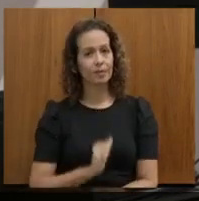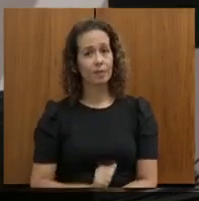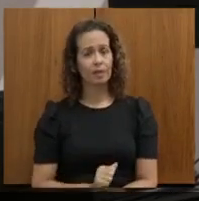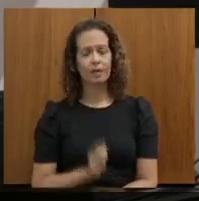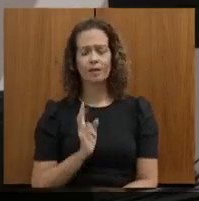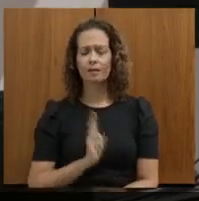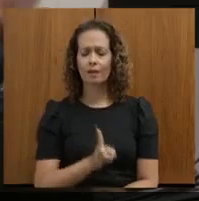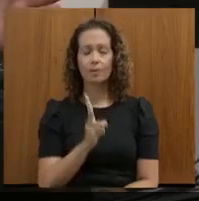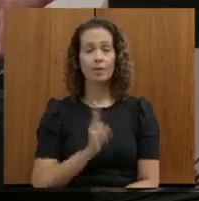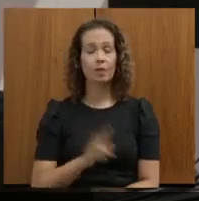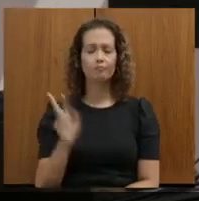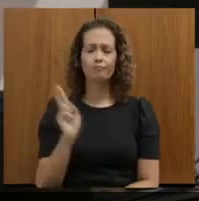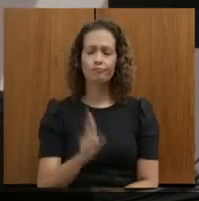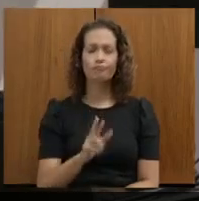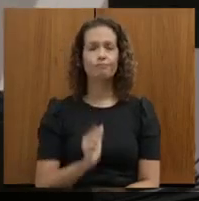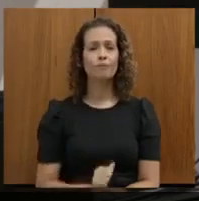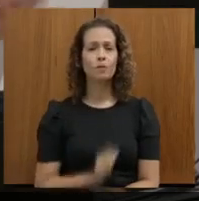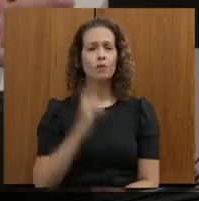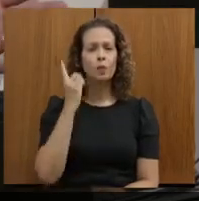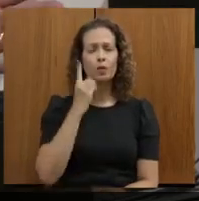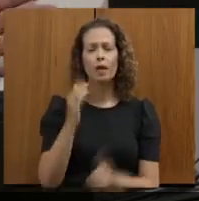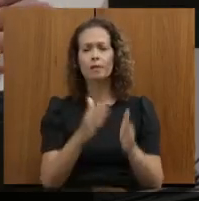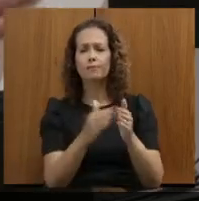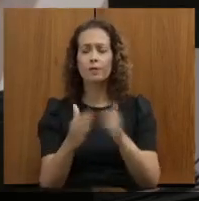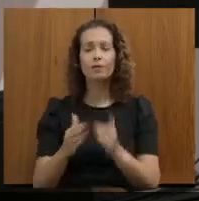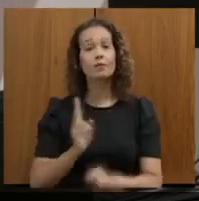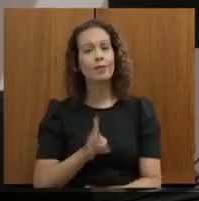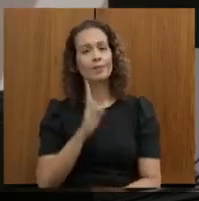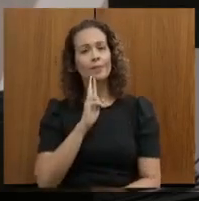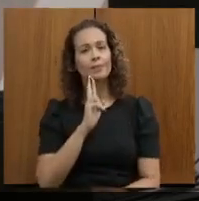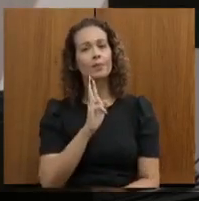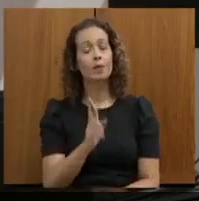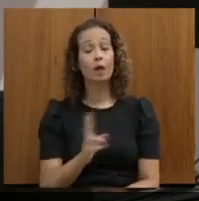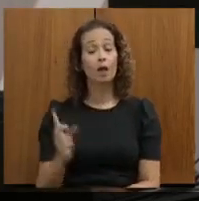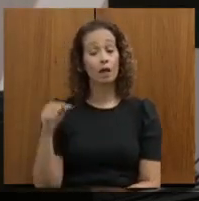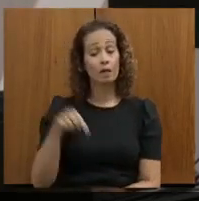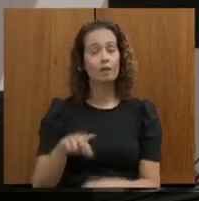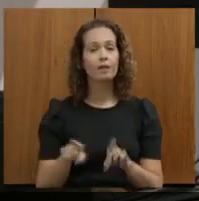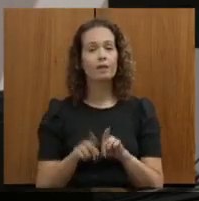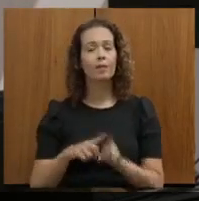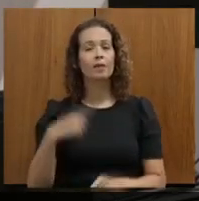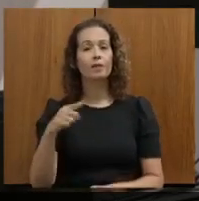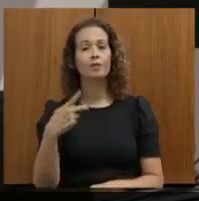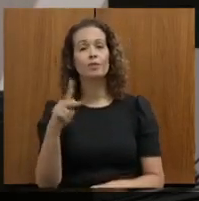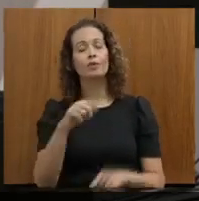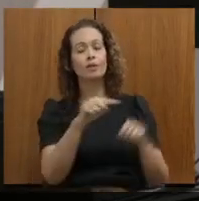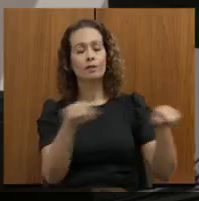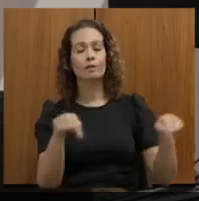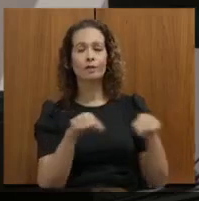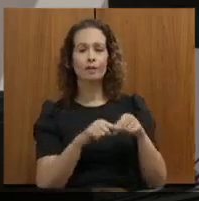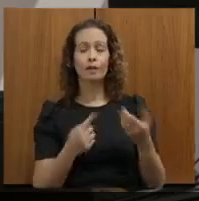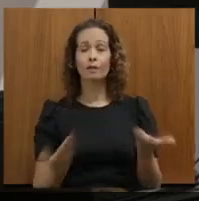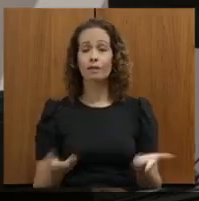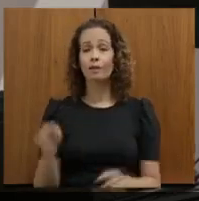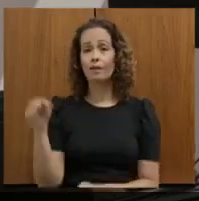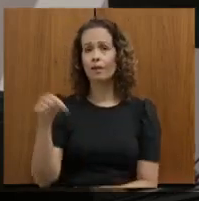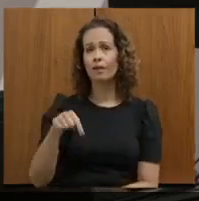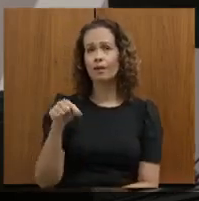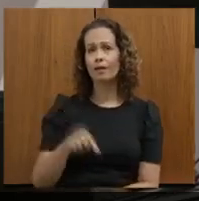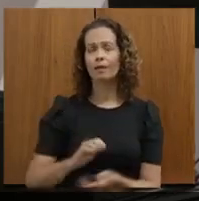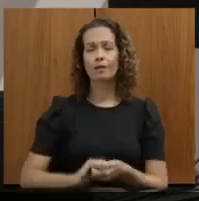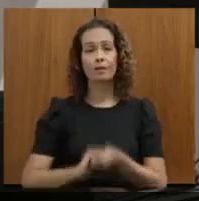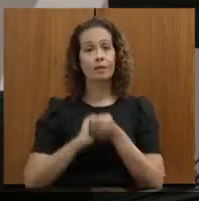atender um sequer deputado, tanto aqui, como o seu gabinete. Então, eu fiz muita questão aqui para